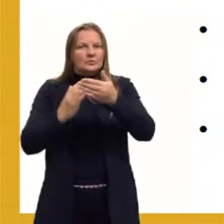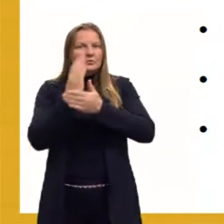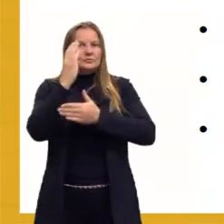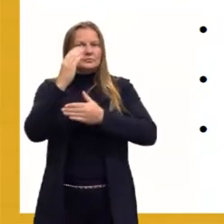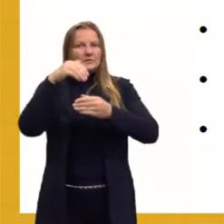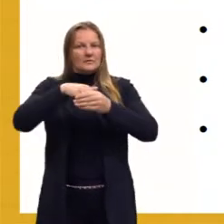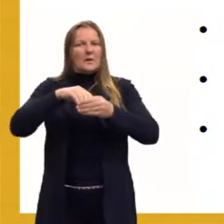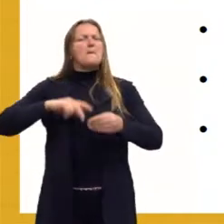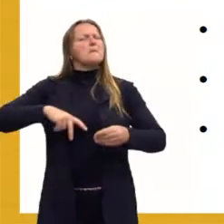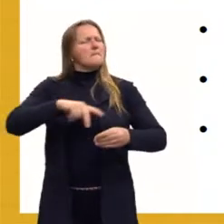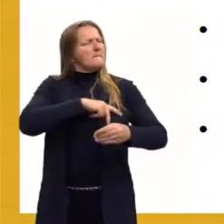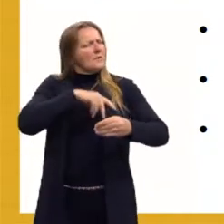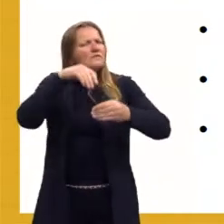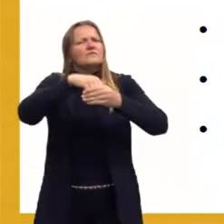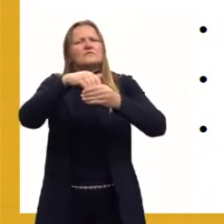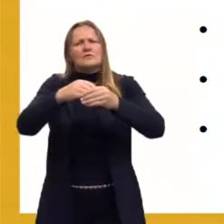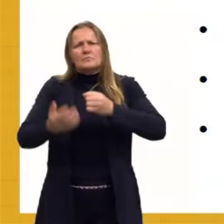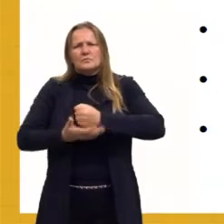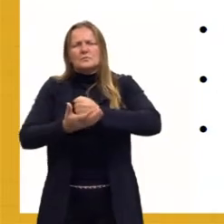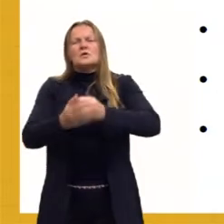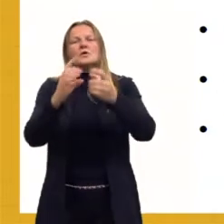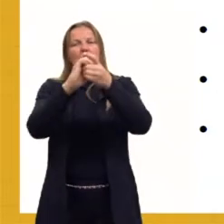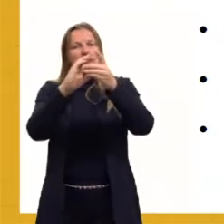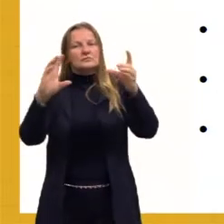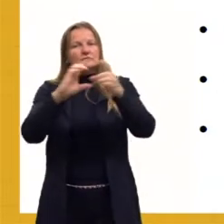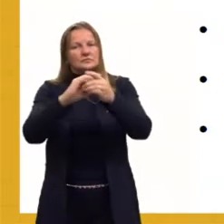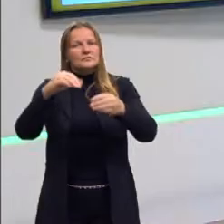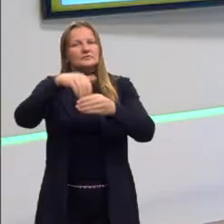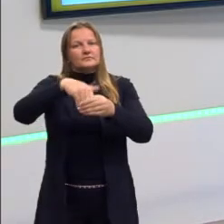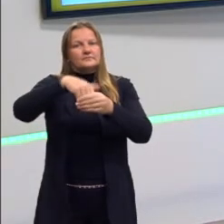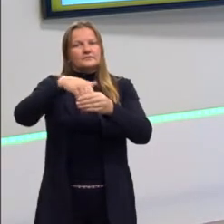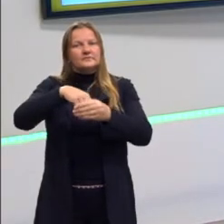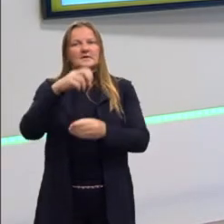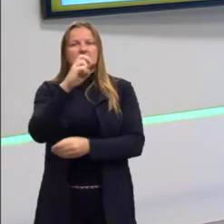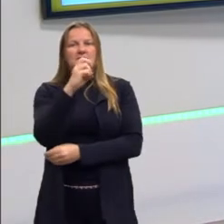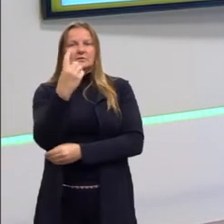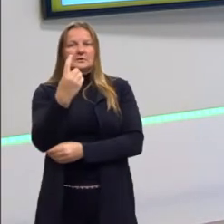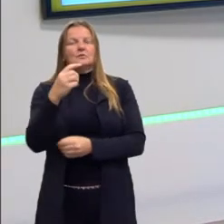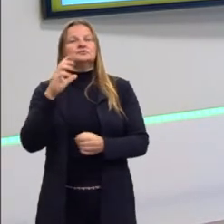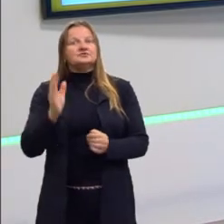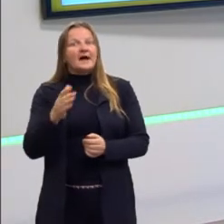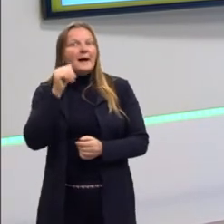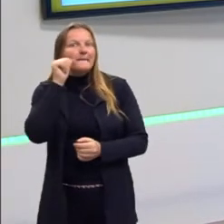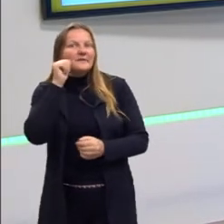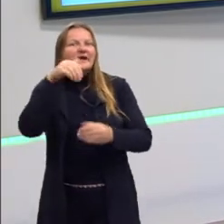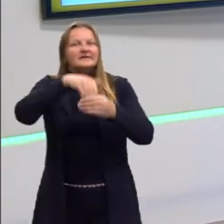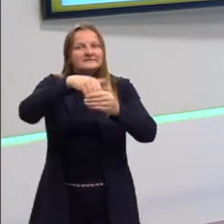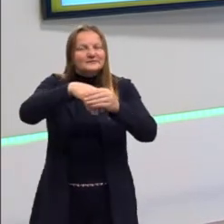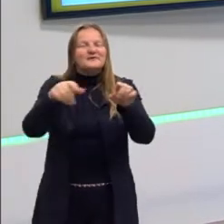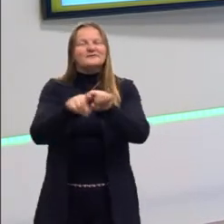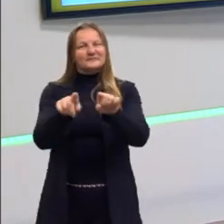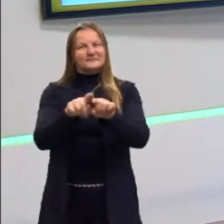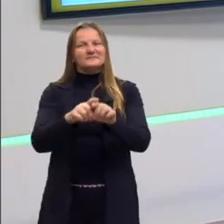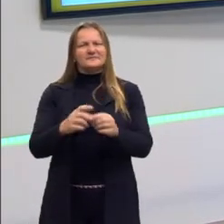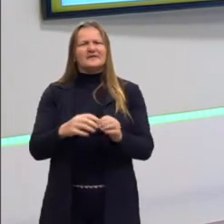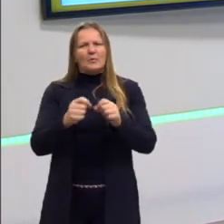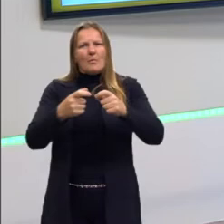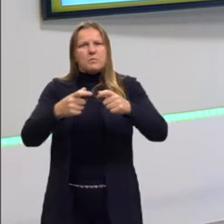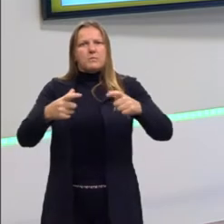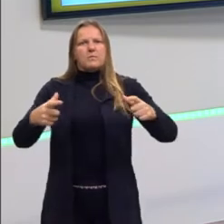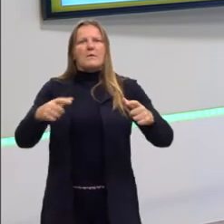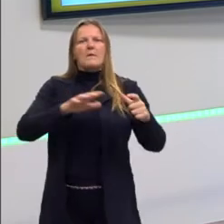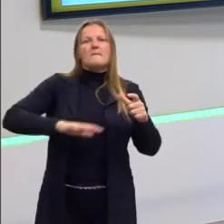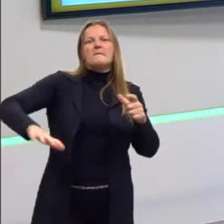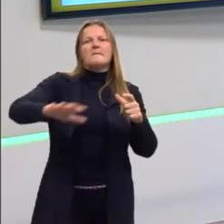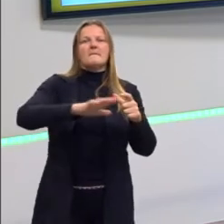o voto popular, são eleições democráticas, em 1951 já tinha o voto feminino, já tinha uma ampla parte da